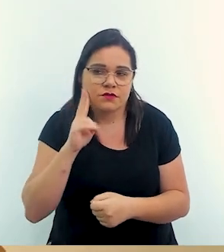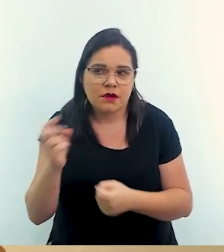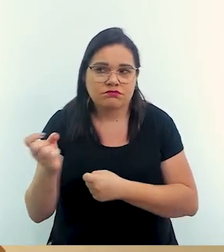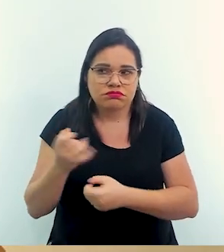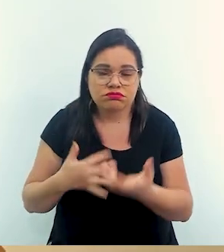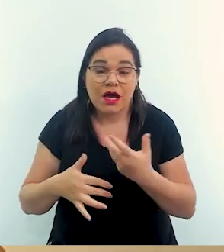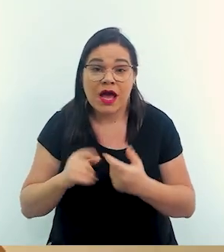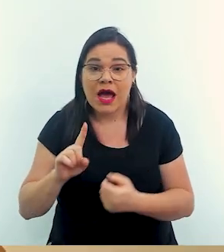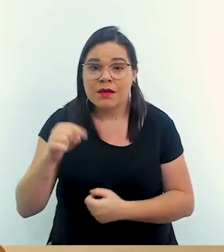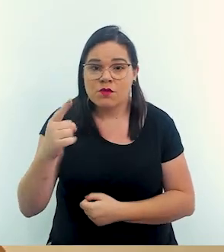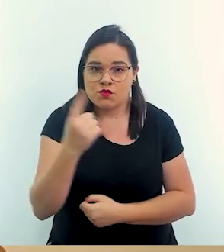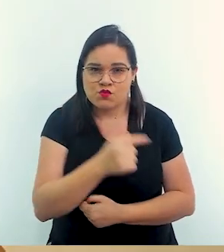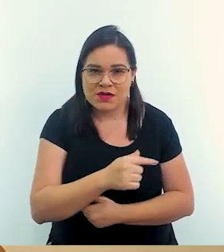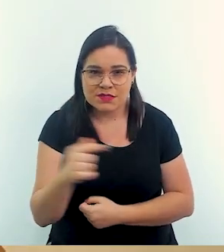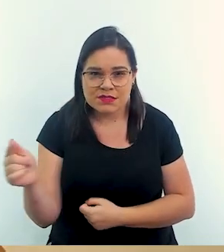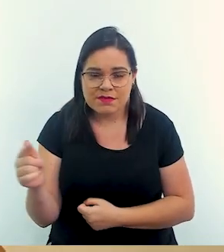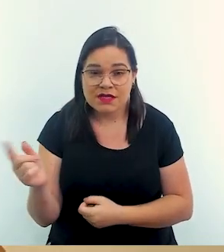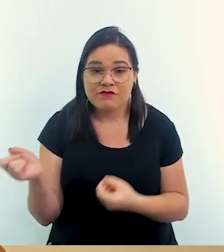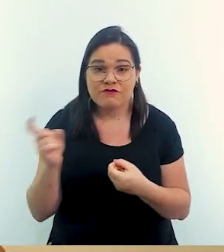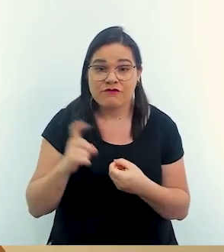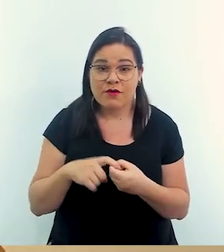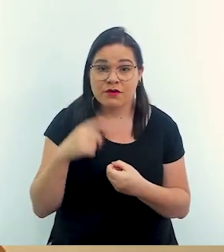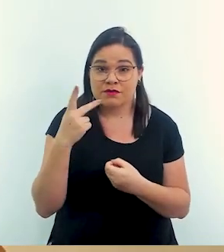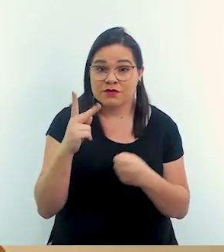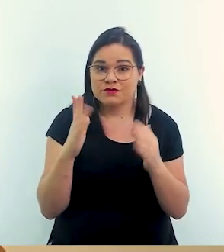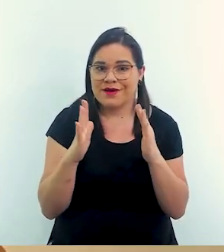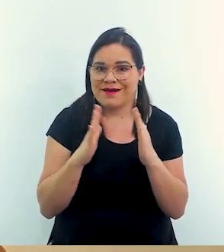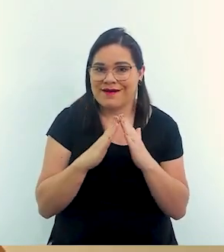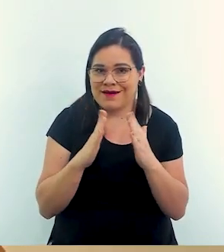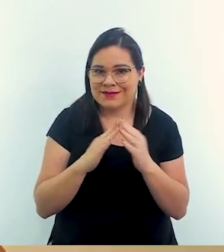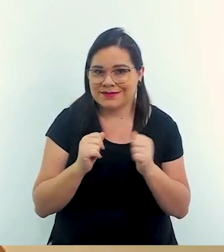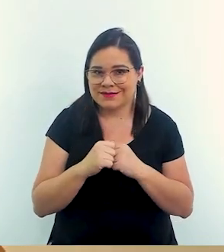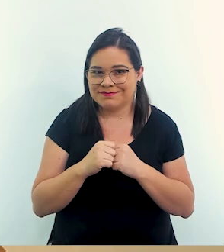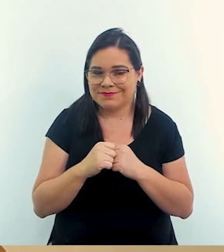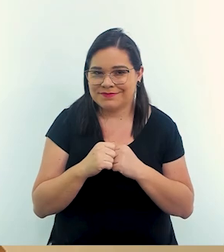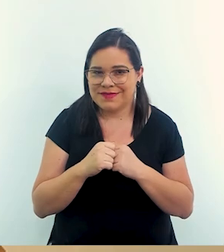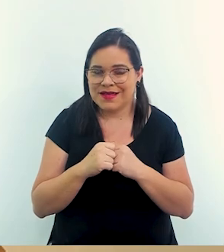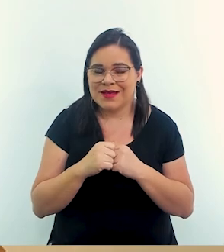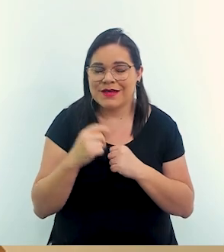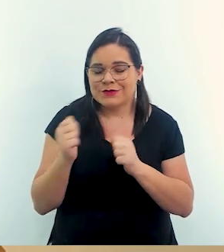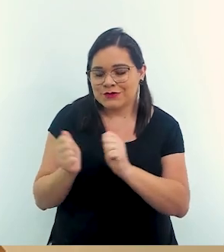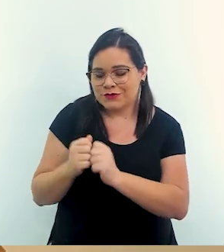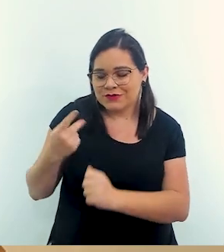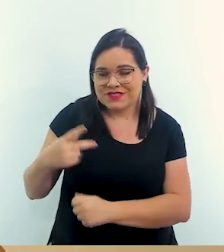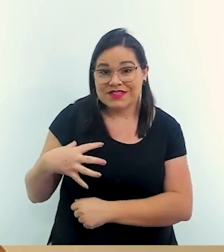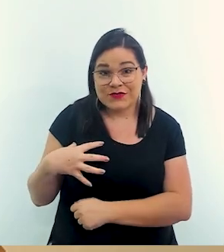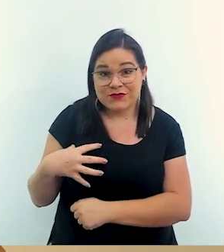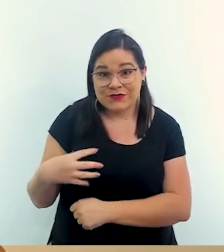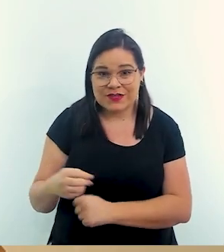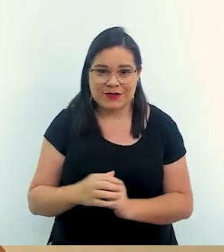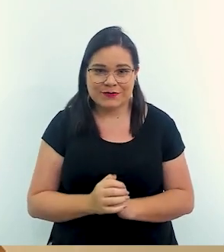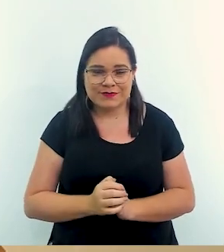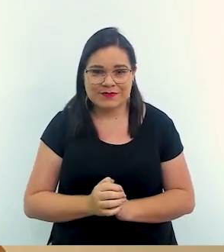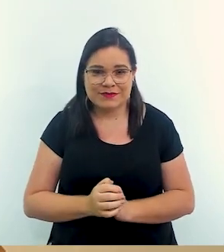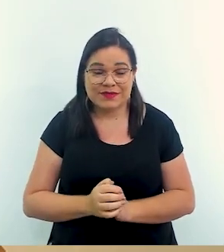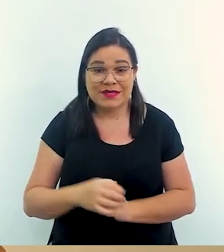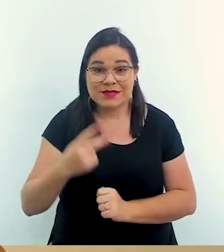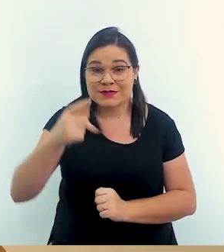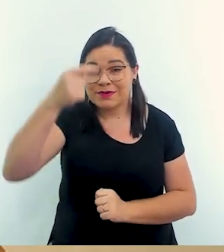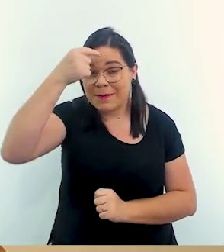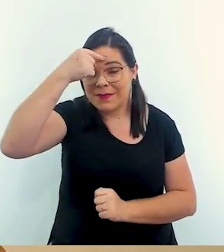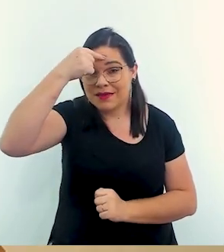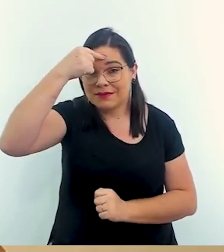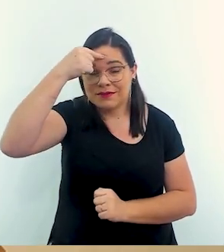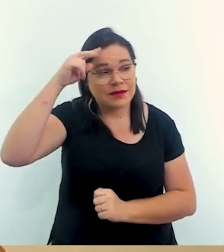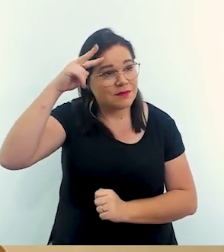histórias, e depois de uma semana, você volta para a sua casa, para o seu lar, com seus filhos, e na